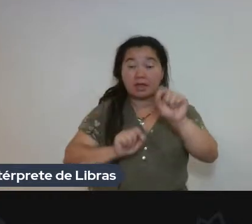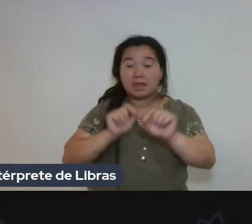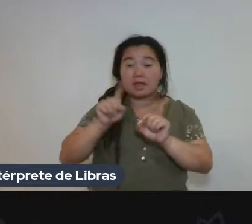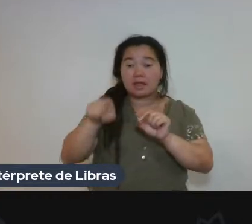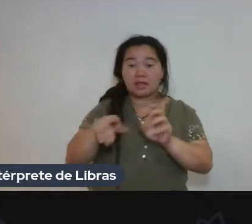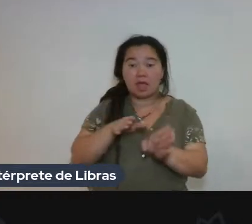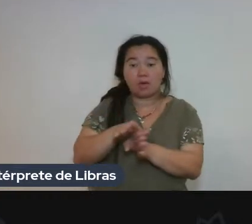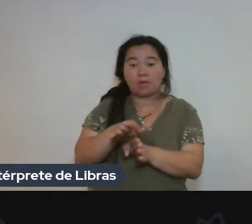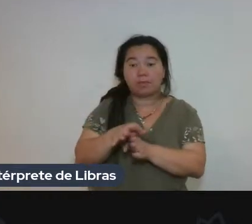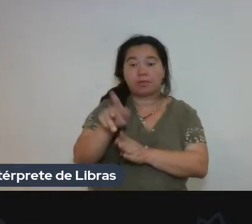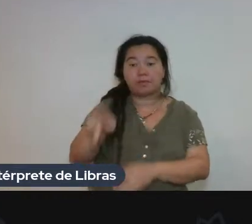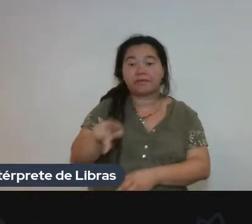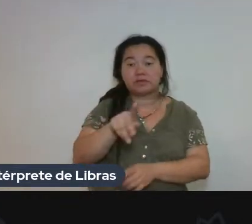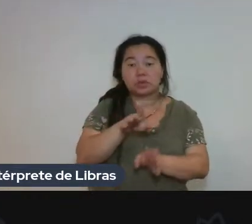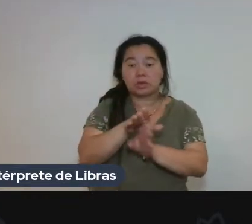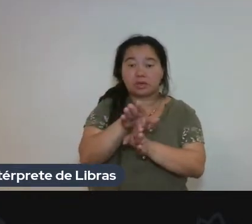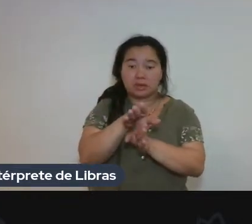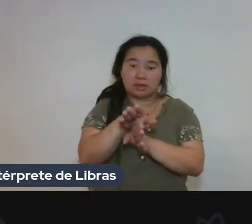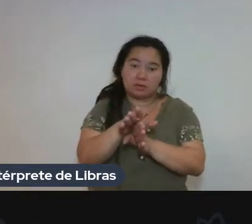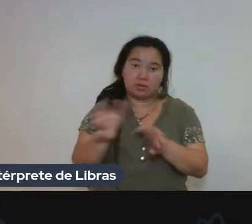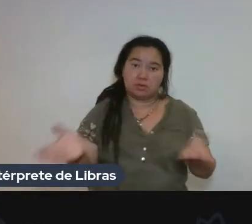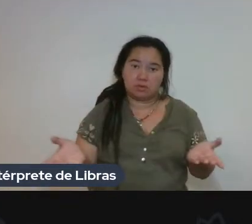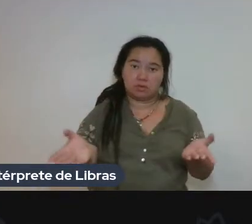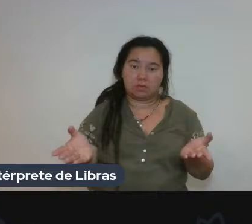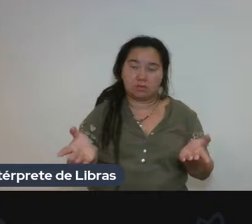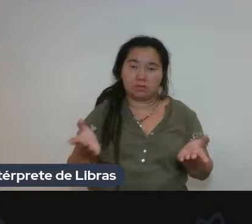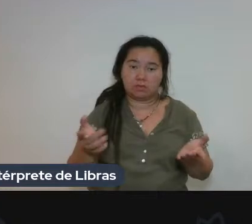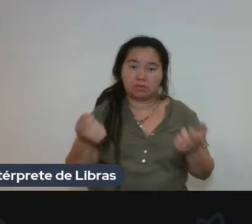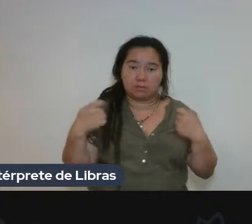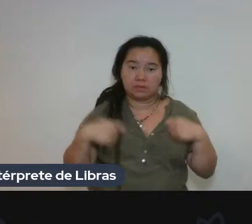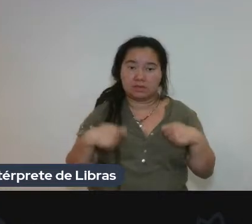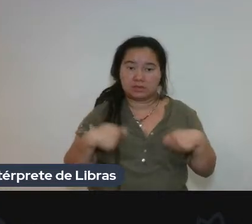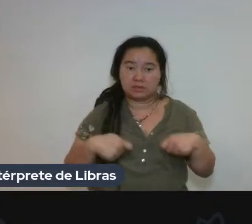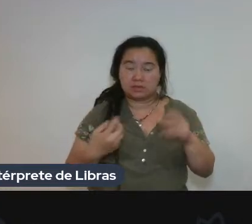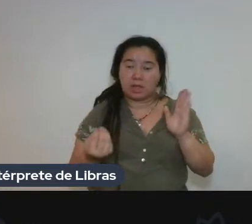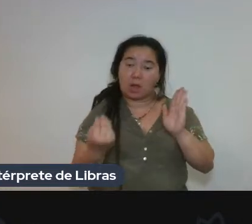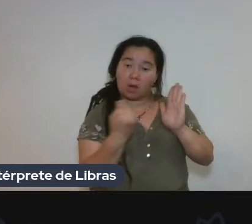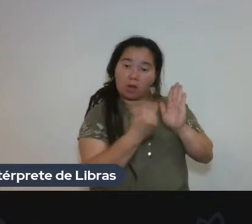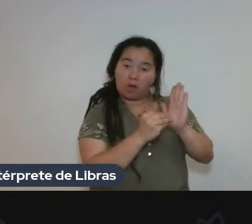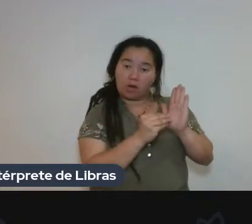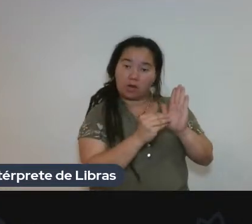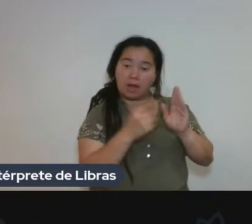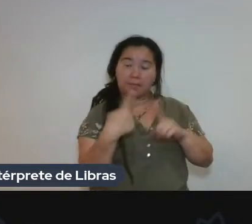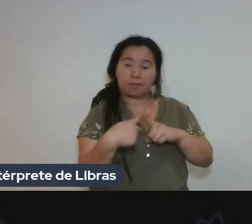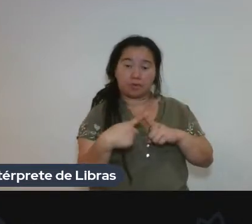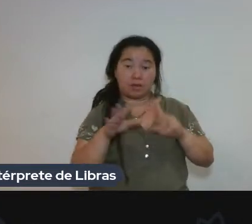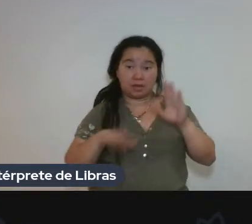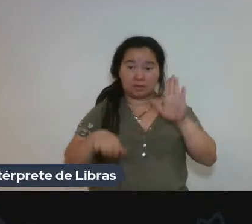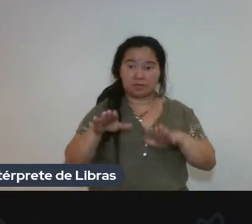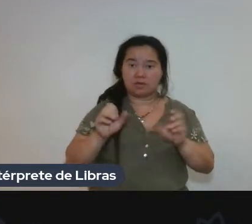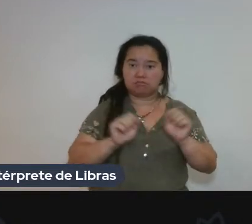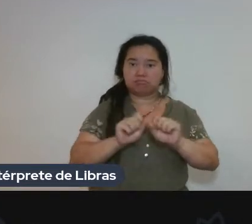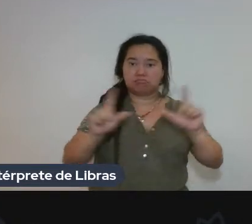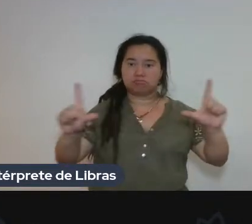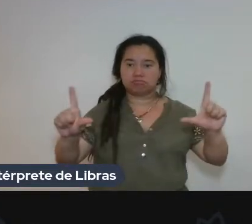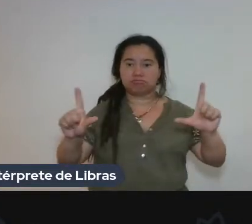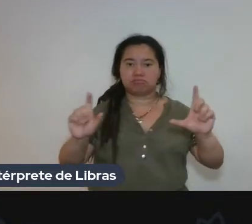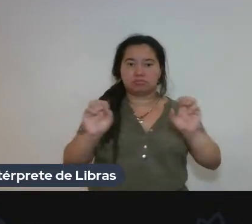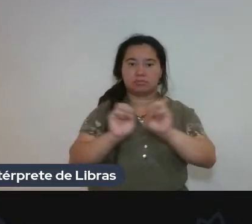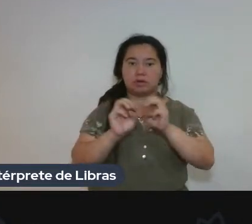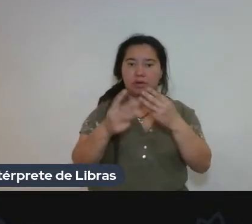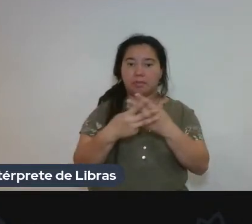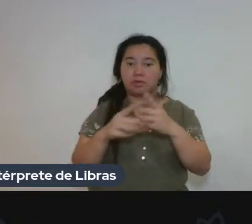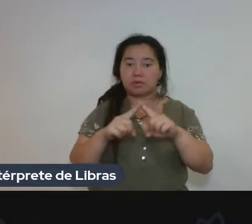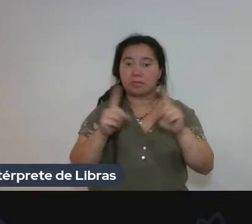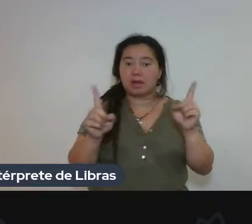no... Quem orientou é quem está orientando, né? Porque às vezes aparece só no slide e aí alguém como eu não